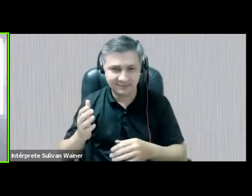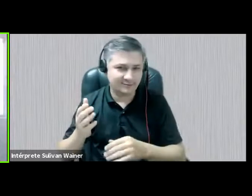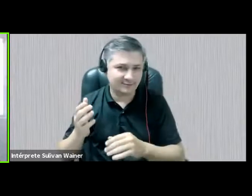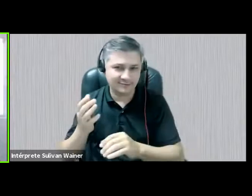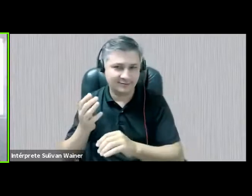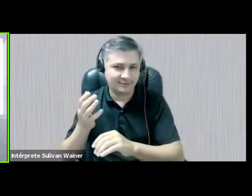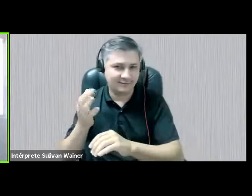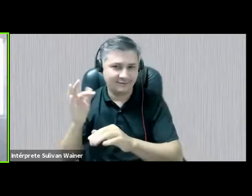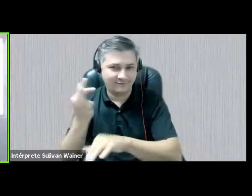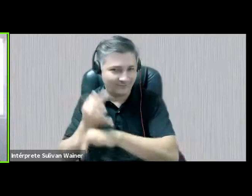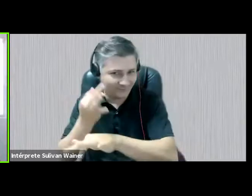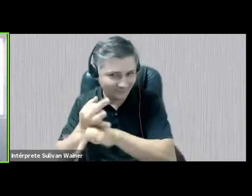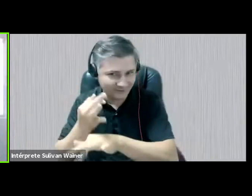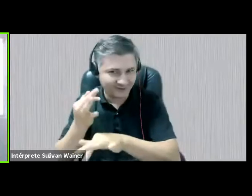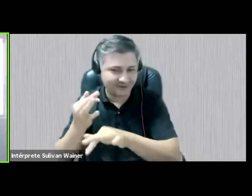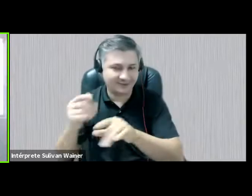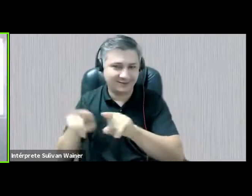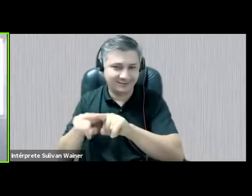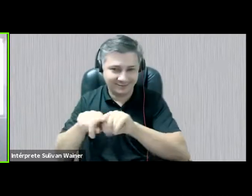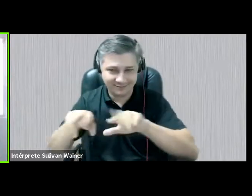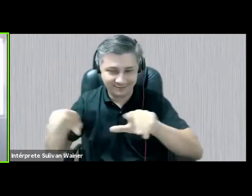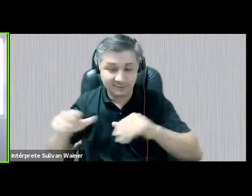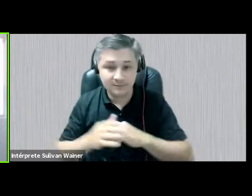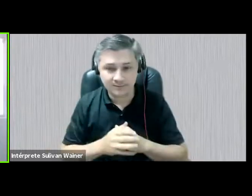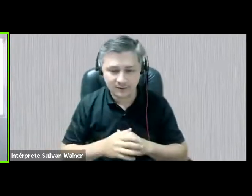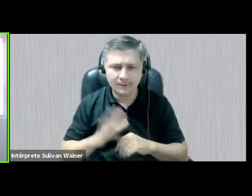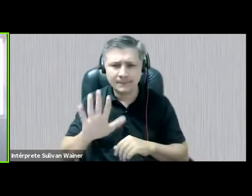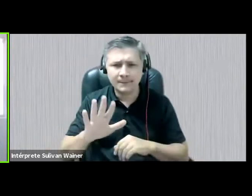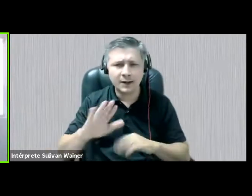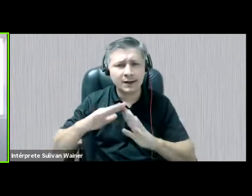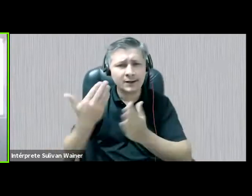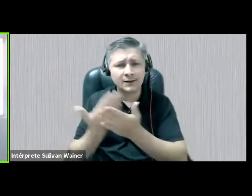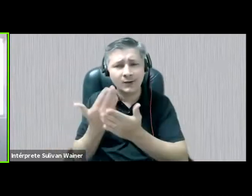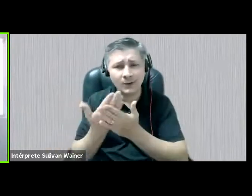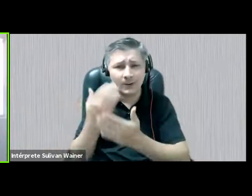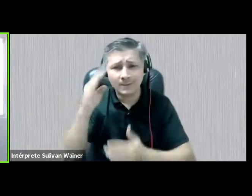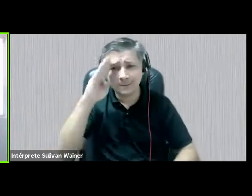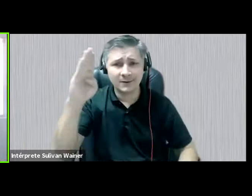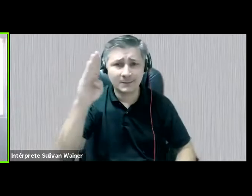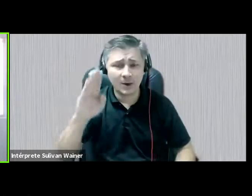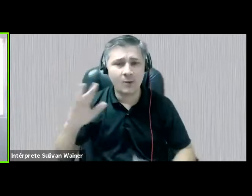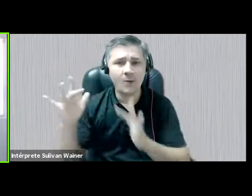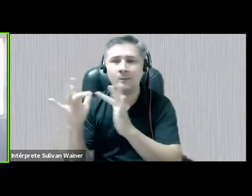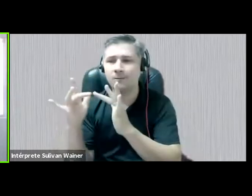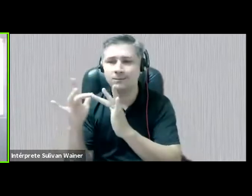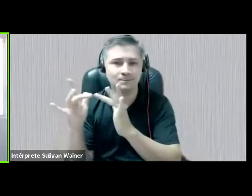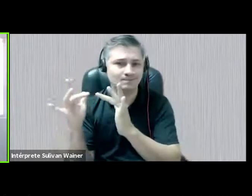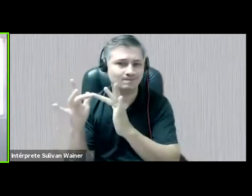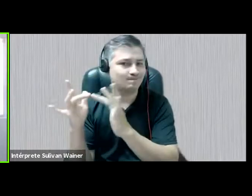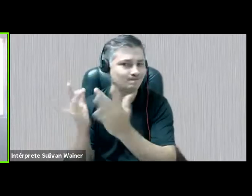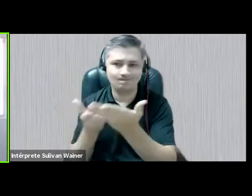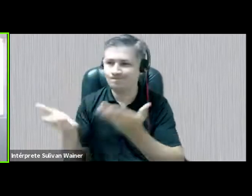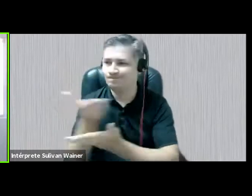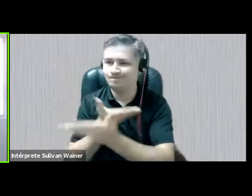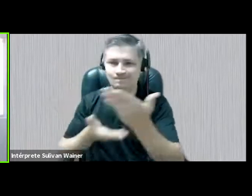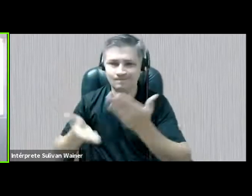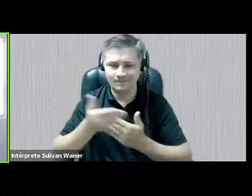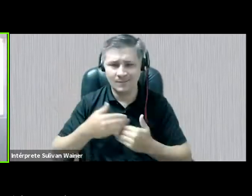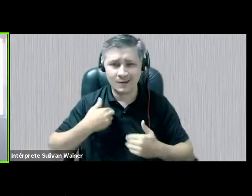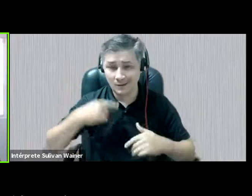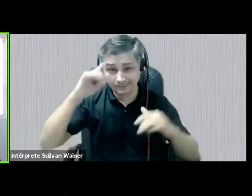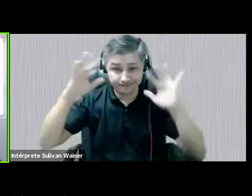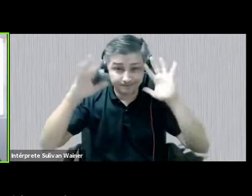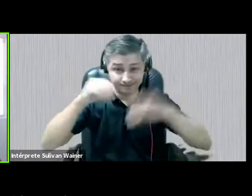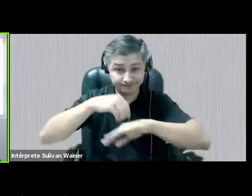mas o que ele deixa de saudade na escola, que é o tratamento de física. Então, acho que é isso que eu queria deixar para a gente pensar,